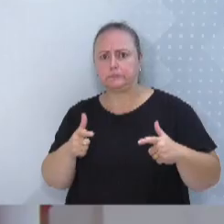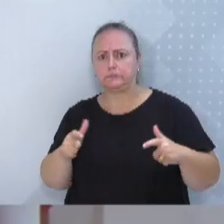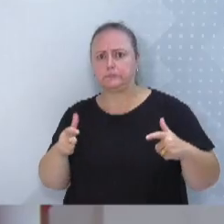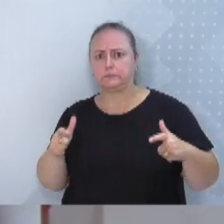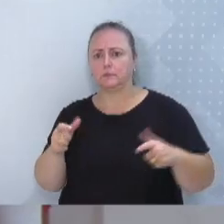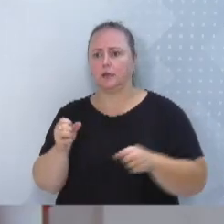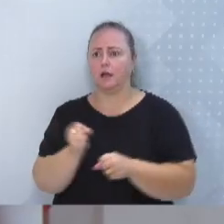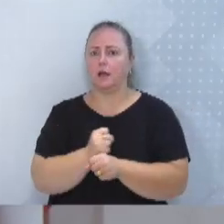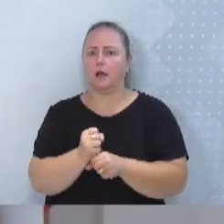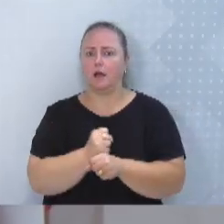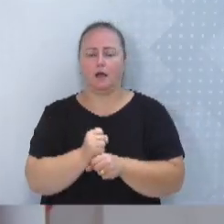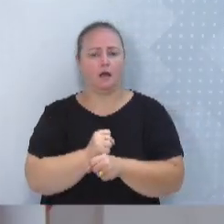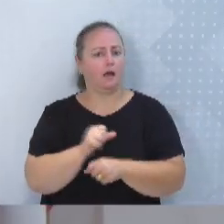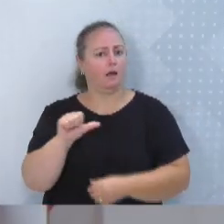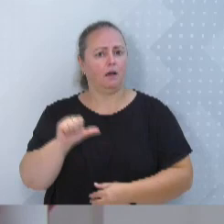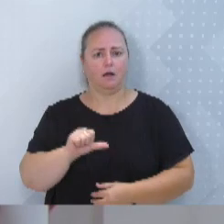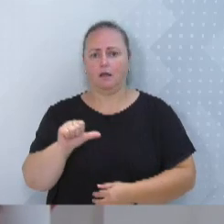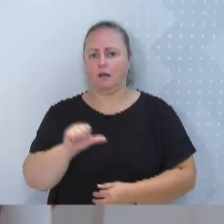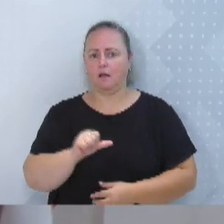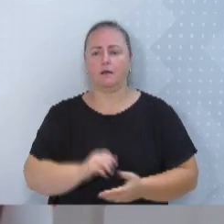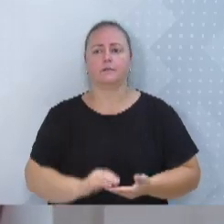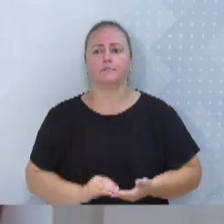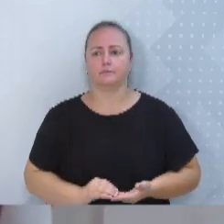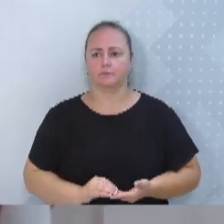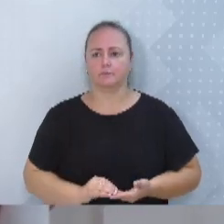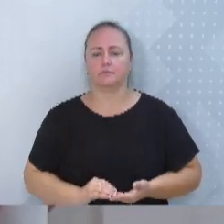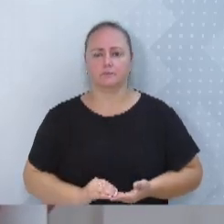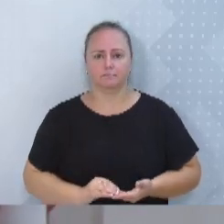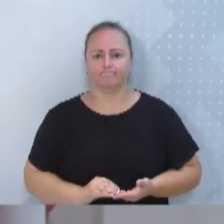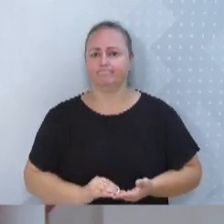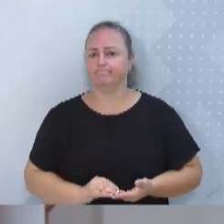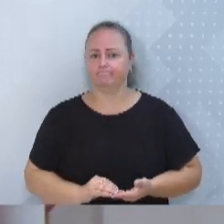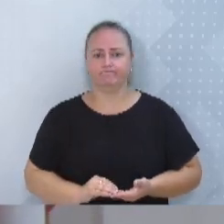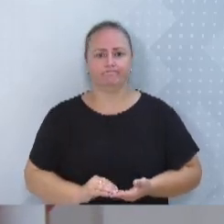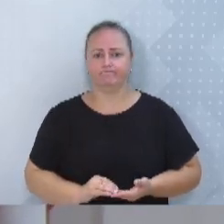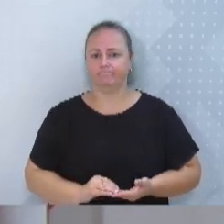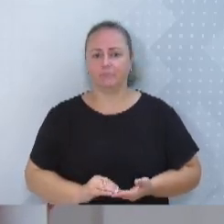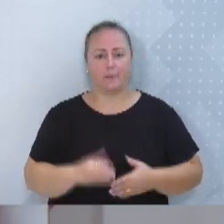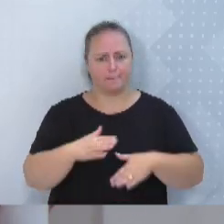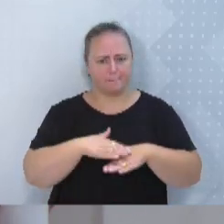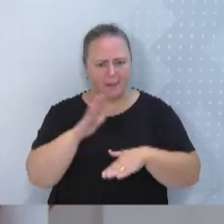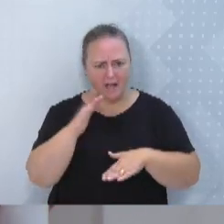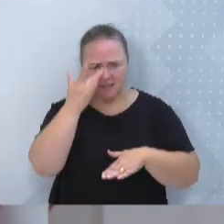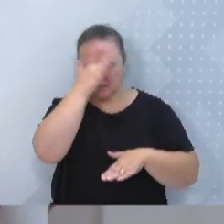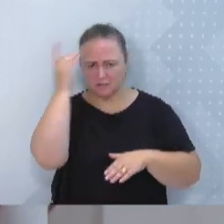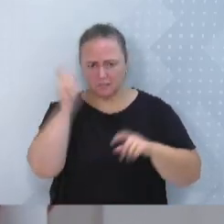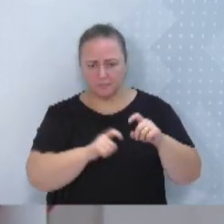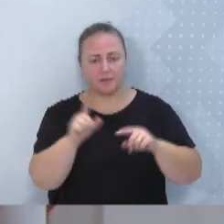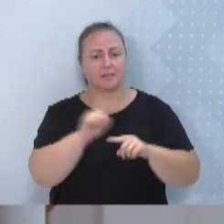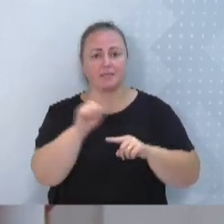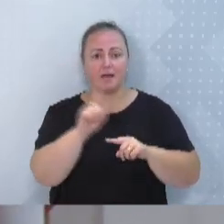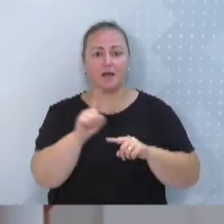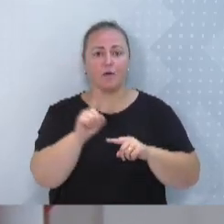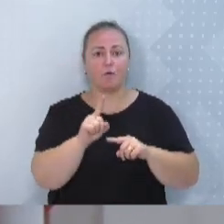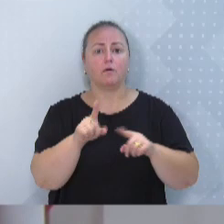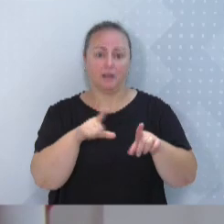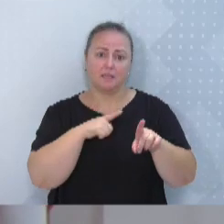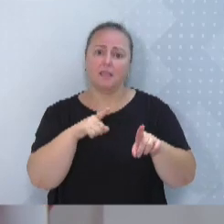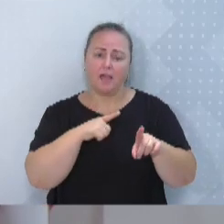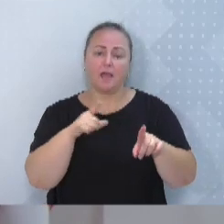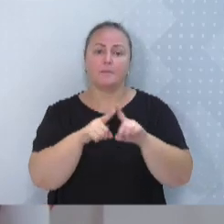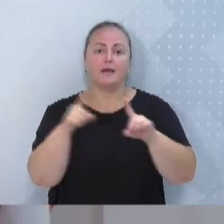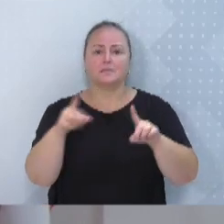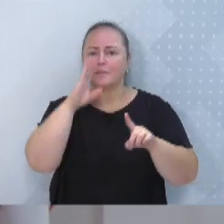anos. Ou seja, não é que aumentaram os casos, hoje existem vários canais de denúncia, e isso é muito importante reforçar.